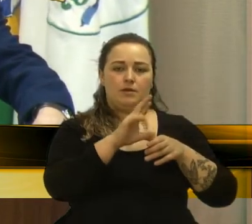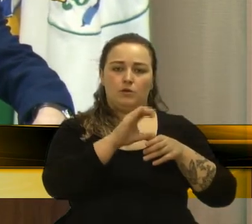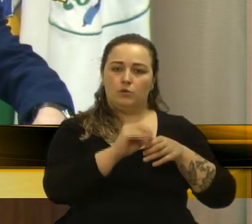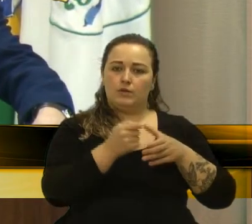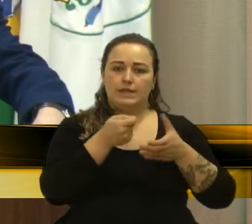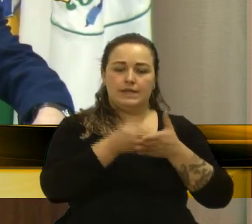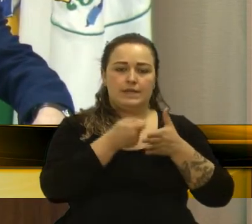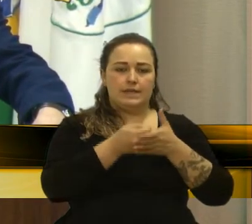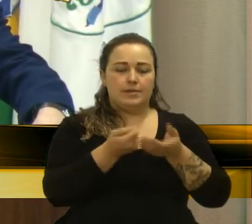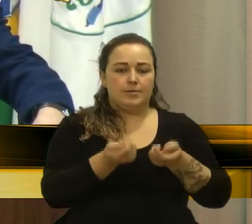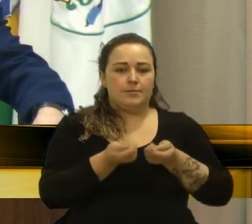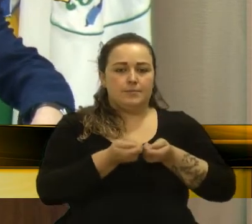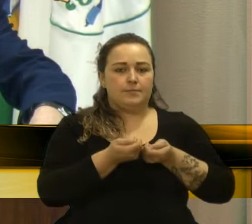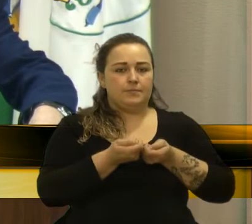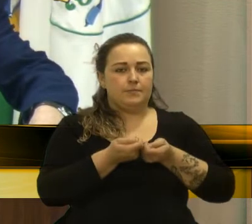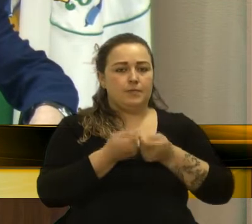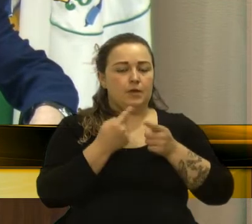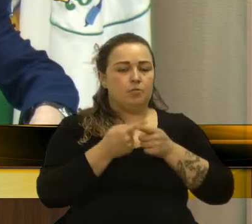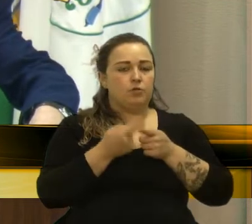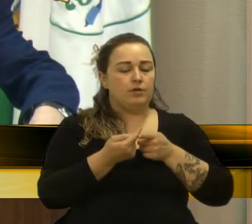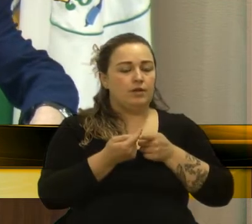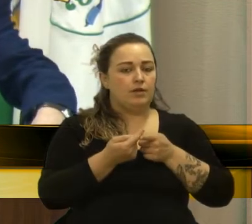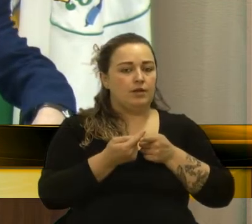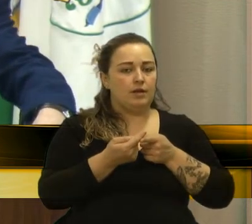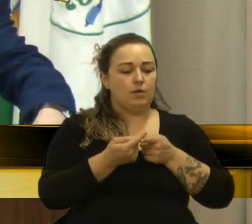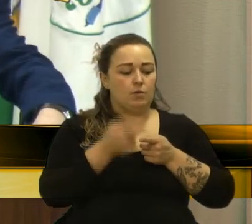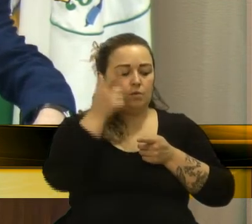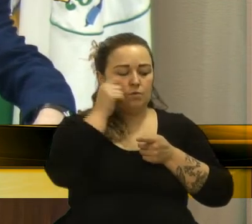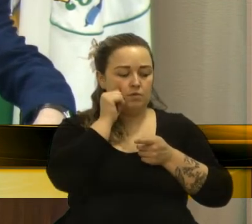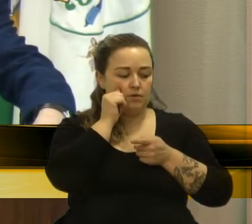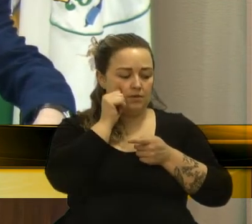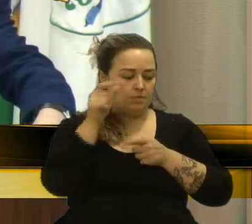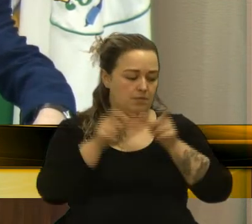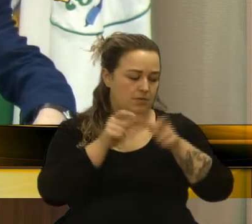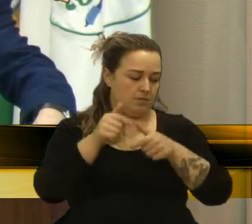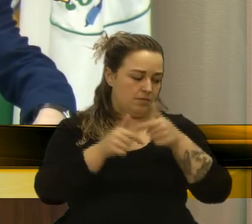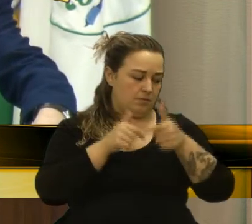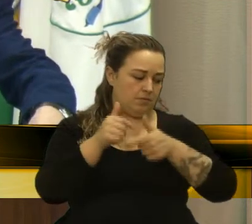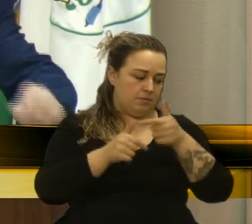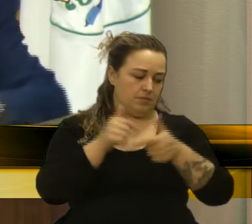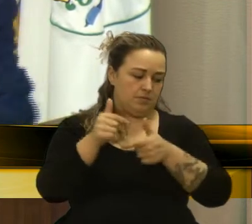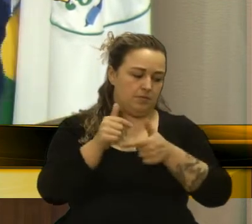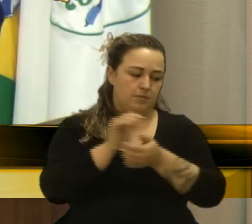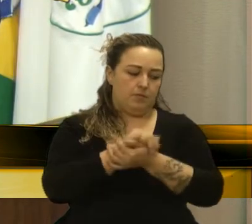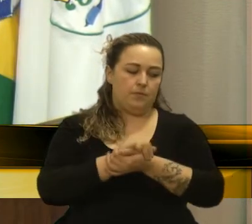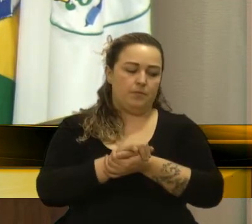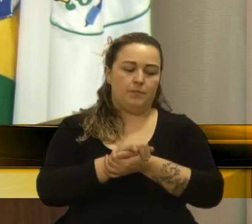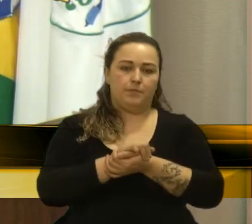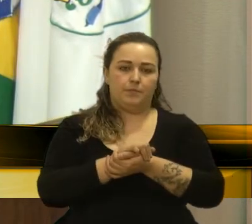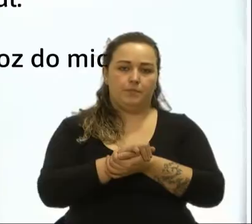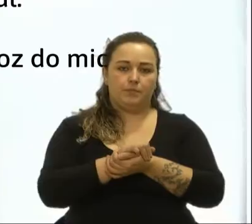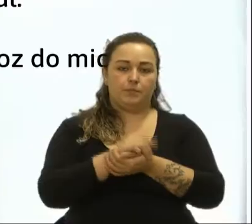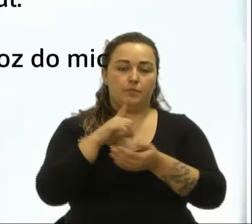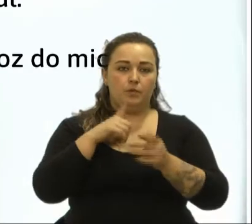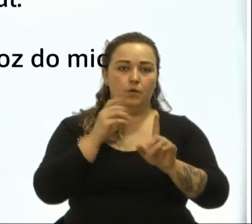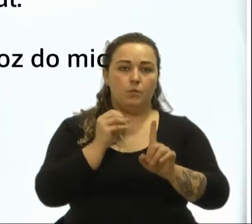em termos de empregabilidade. Então, está aí a proposta, o objetivo da reinstalação.